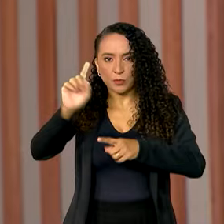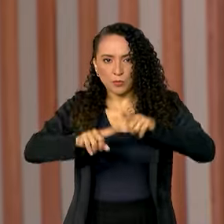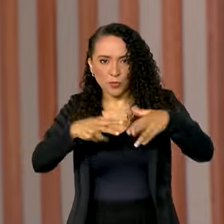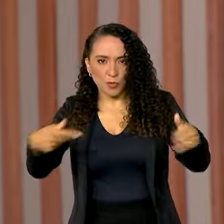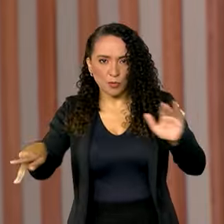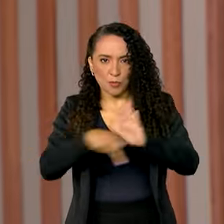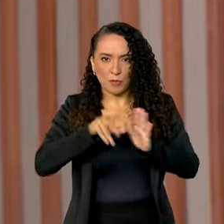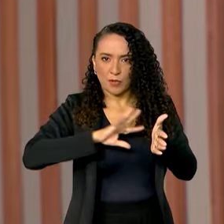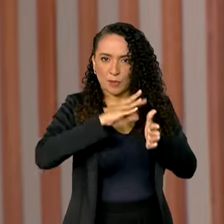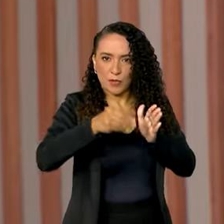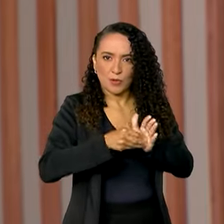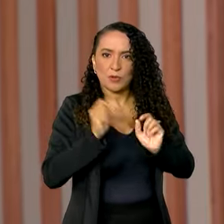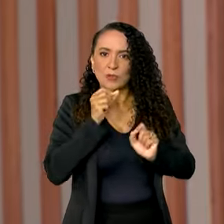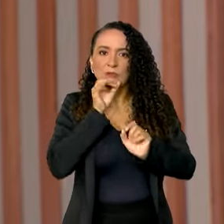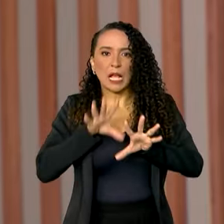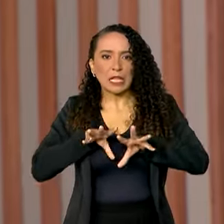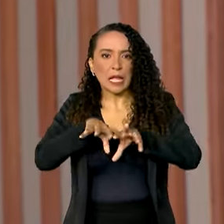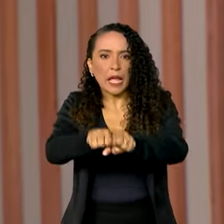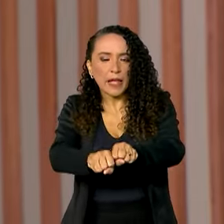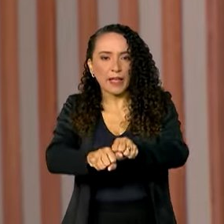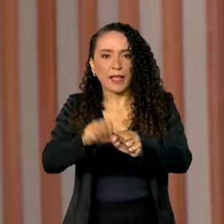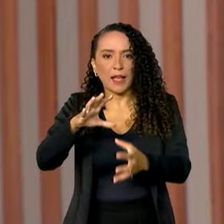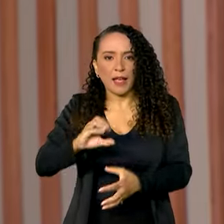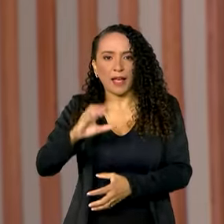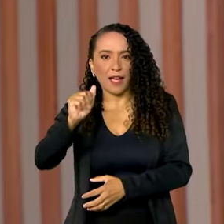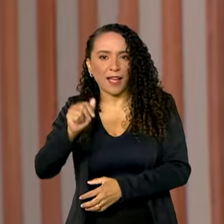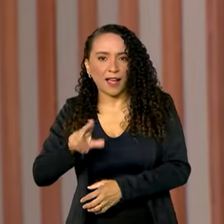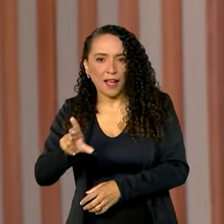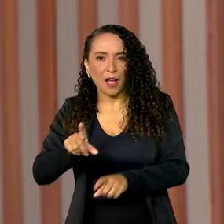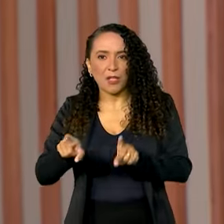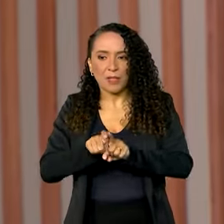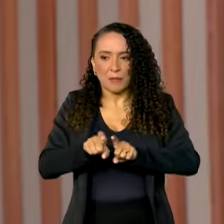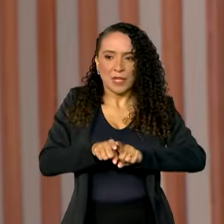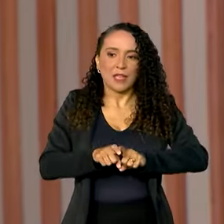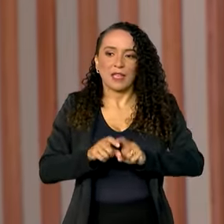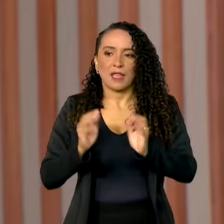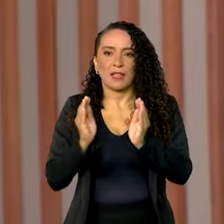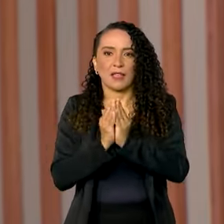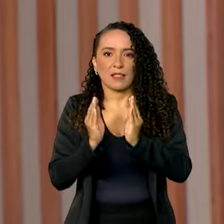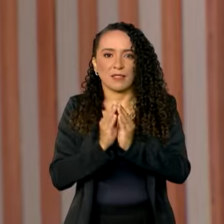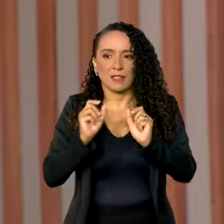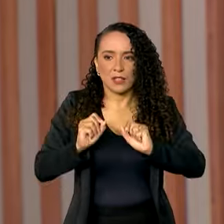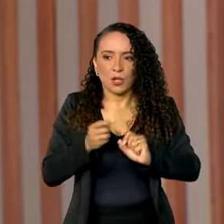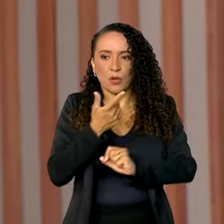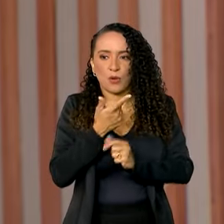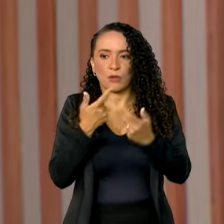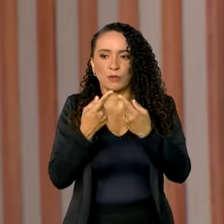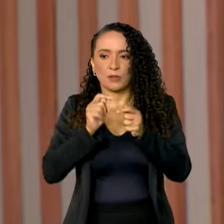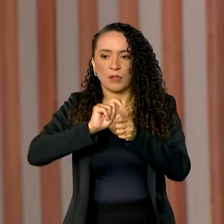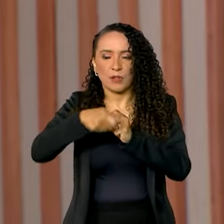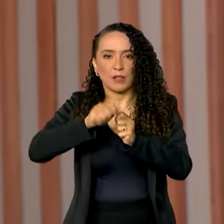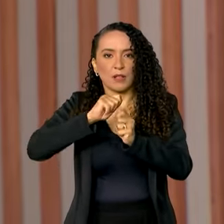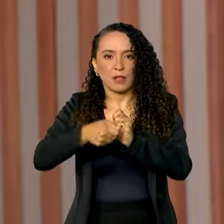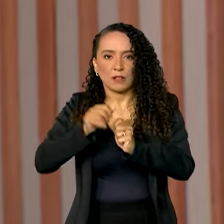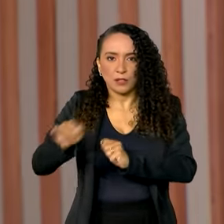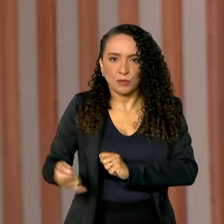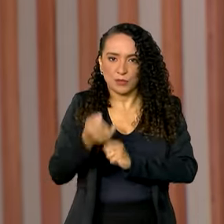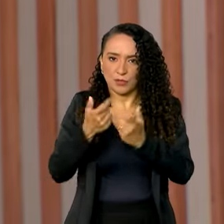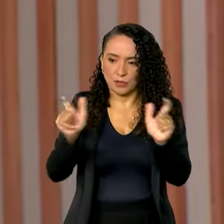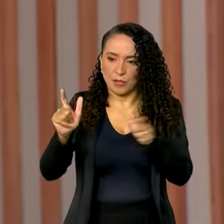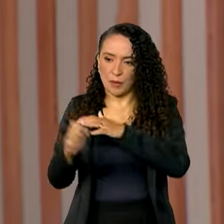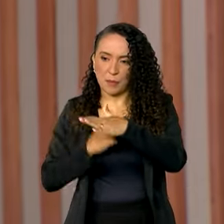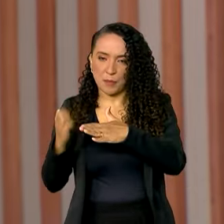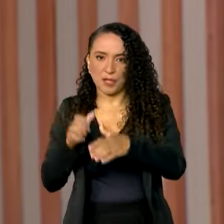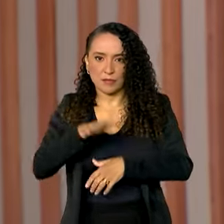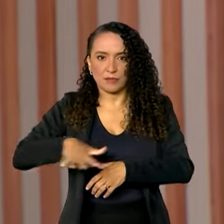produtos amazônicos, como açaí, cacau, castanha do Brasil, abrindo novas oportunidades para empresas da